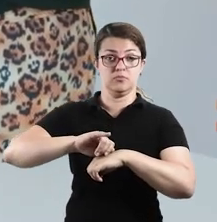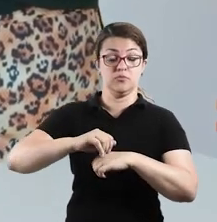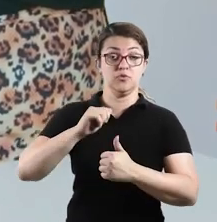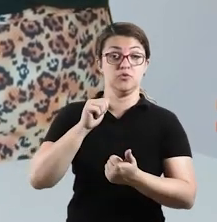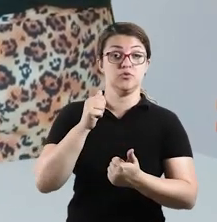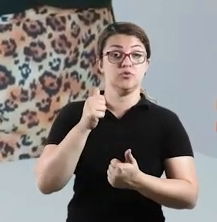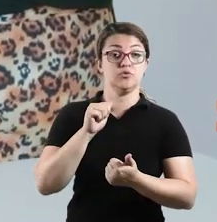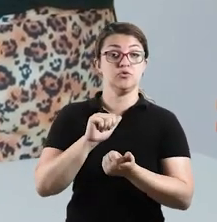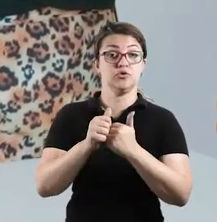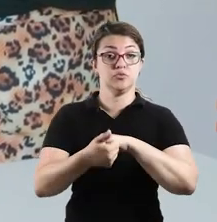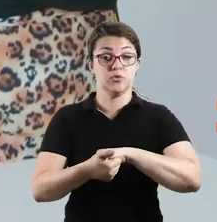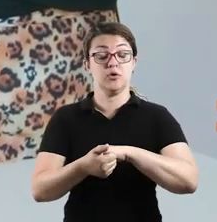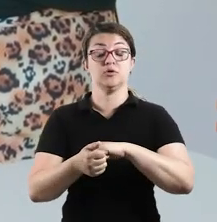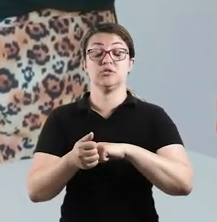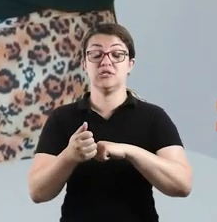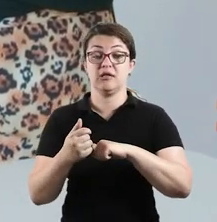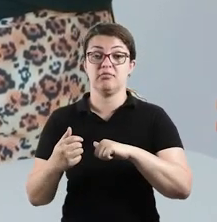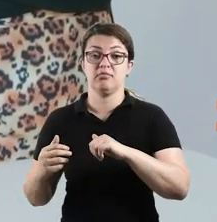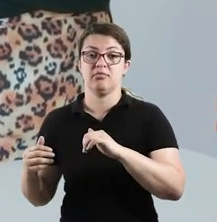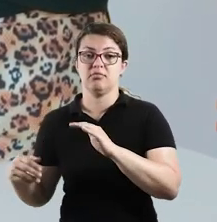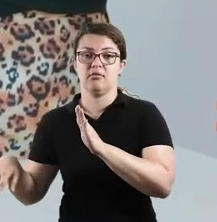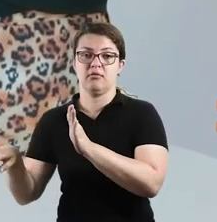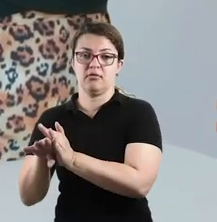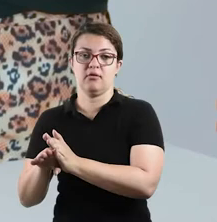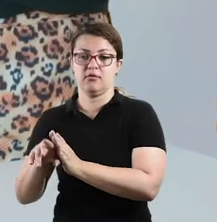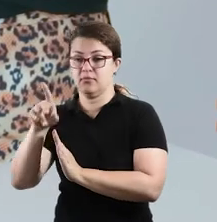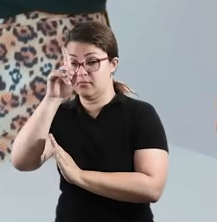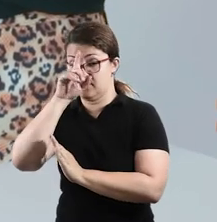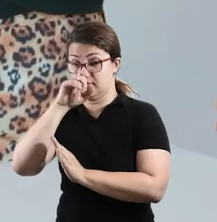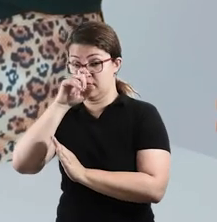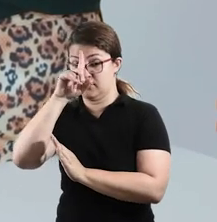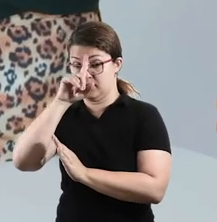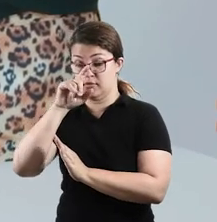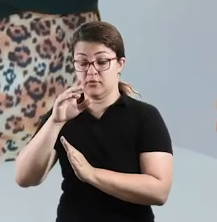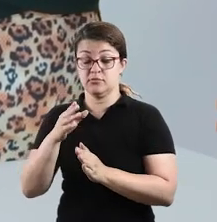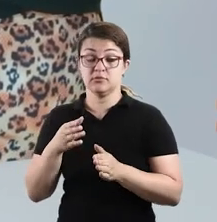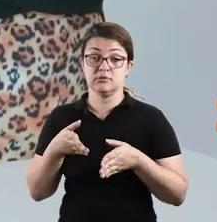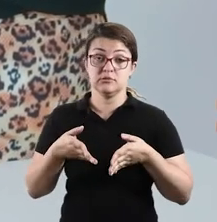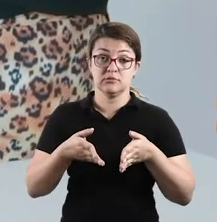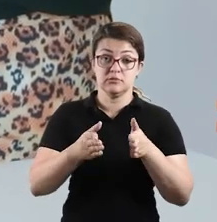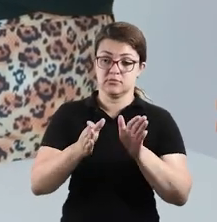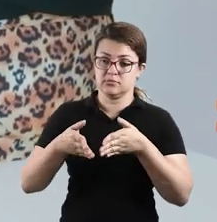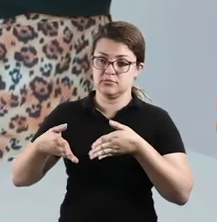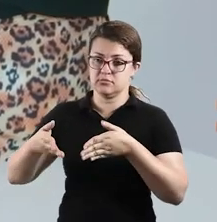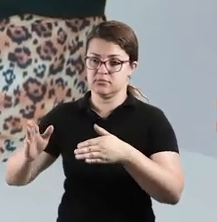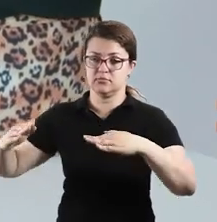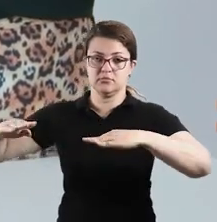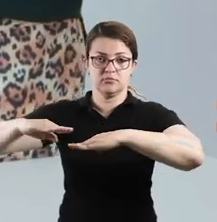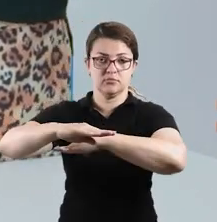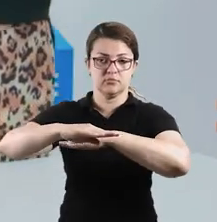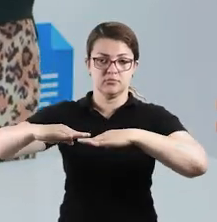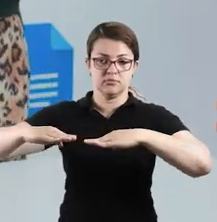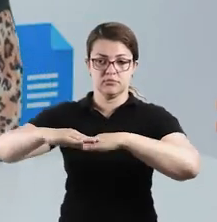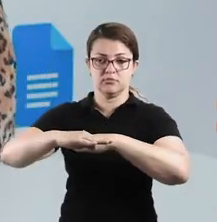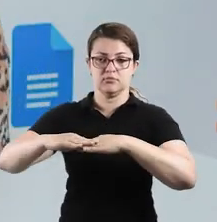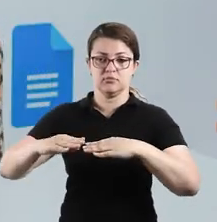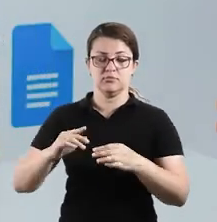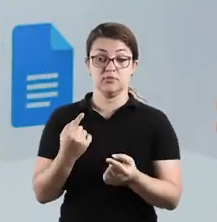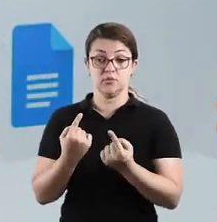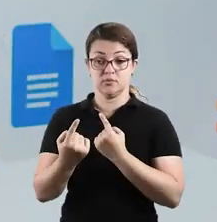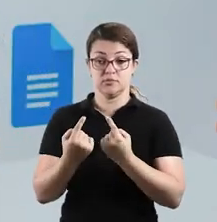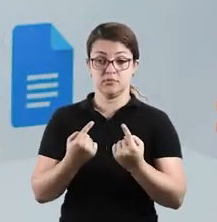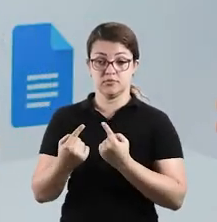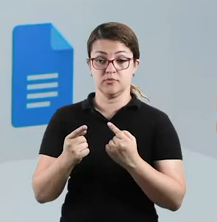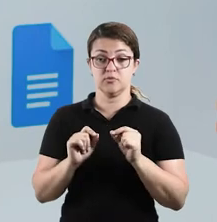universitário, usando o automóvel indicado, seguindo o sentido do trânsito nas ruas. Então, aqui tem o mapa. Olha só.